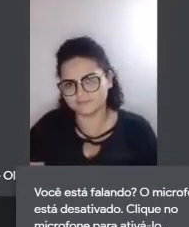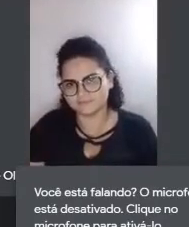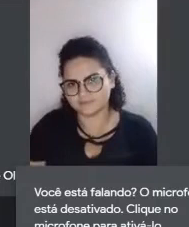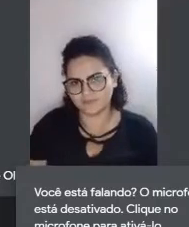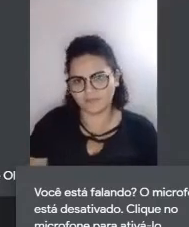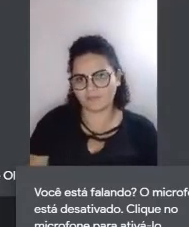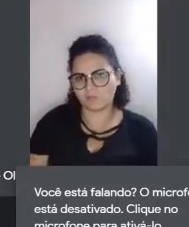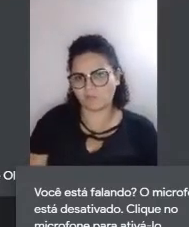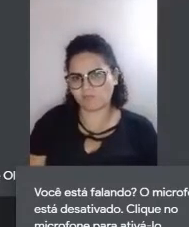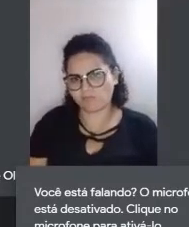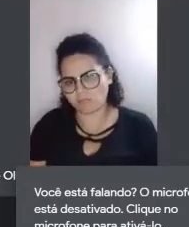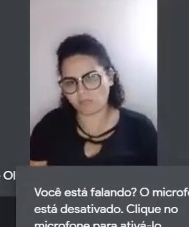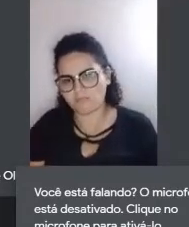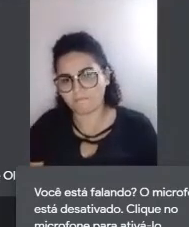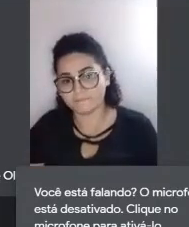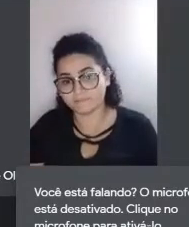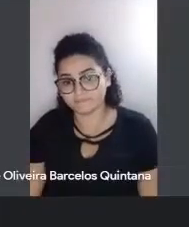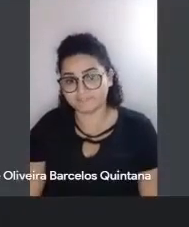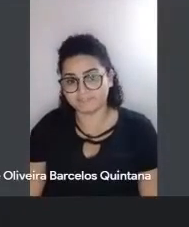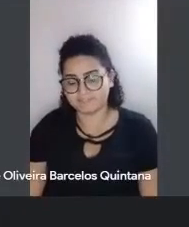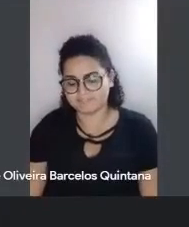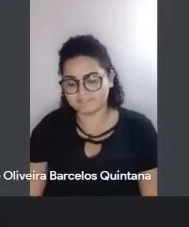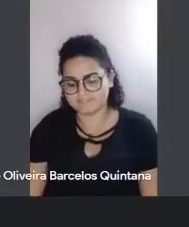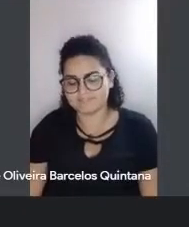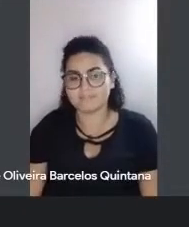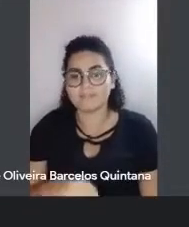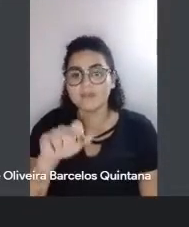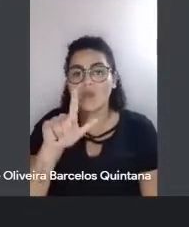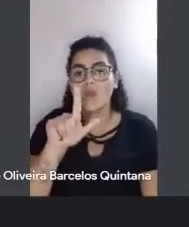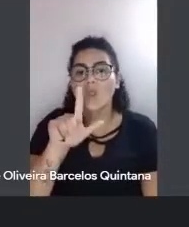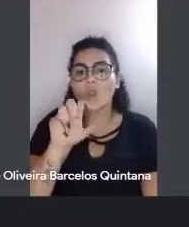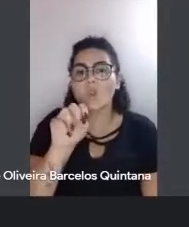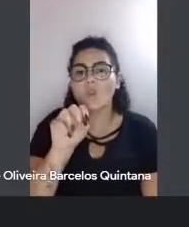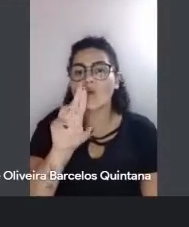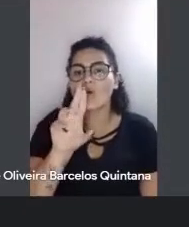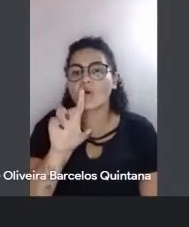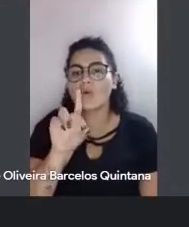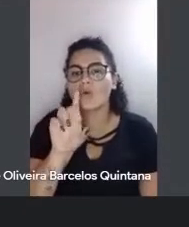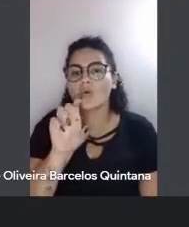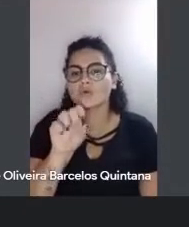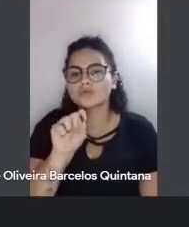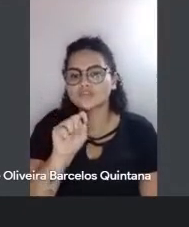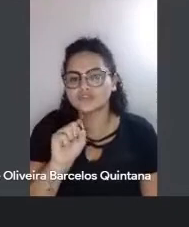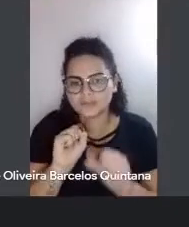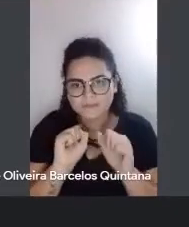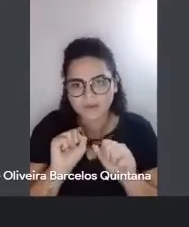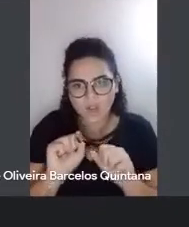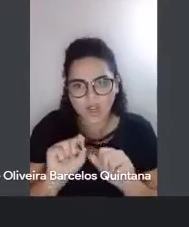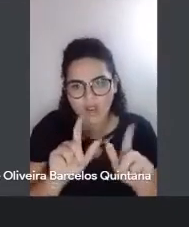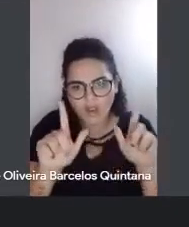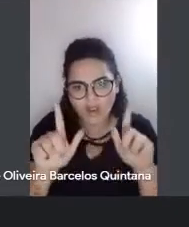raiz antes e vou pedir a Lourdes para falar um pouquinho, Lourdes, você pode abrir sua câmera?